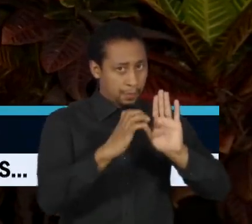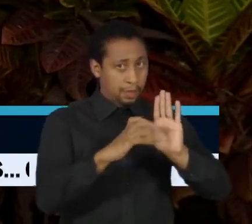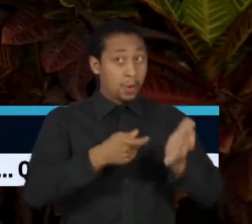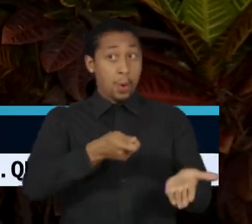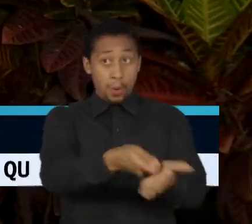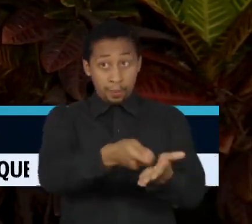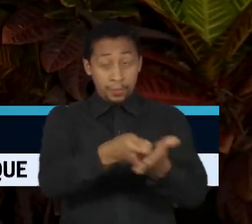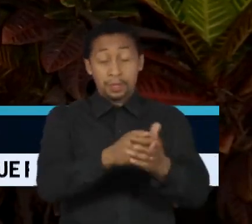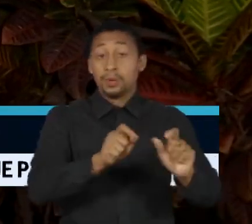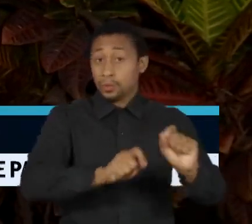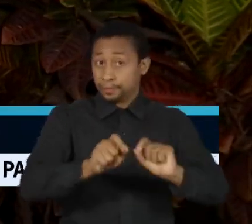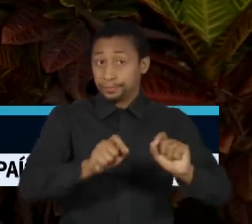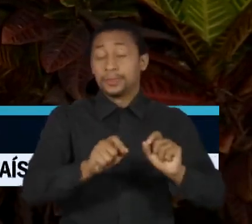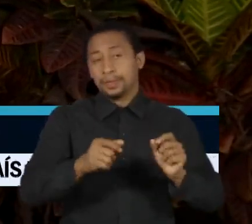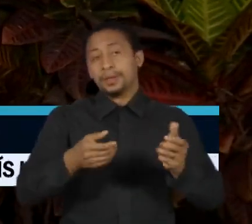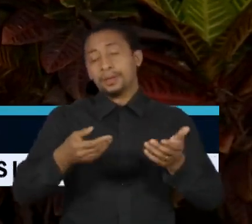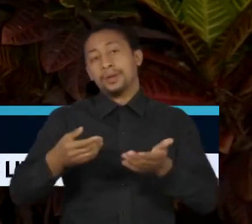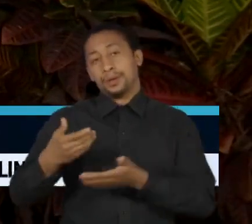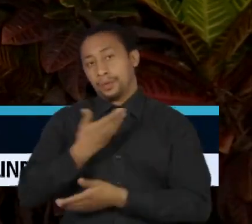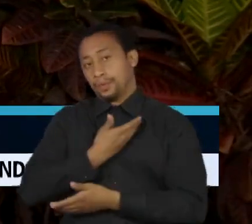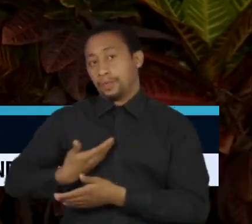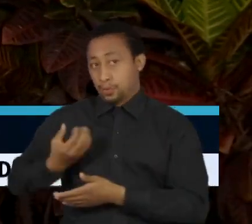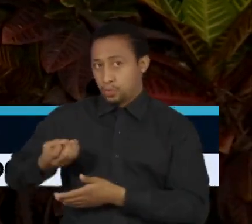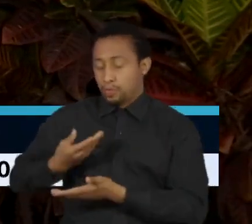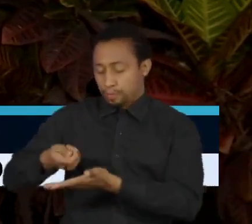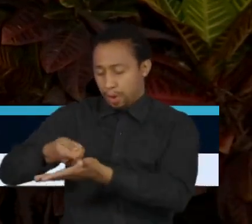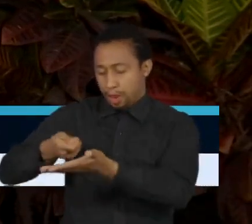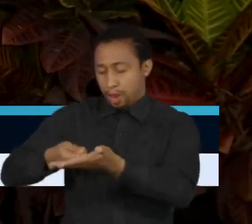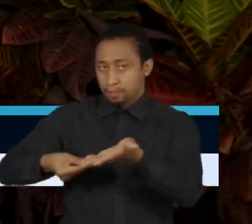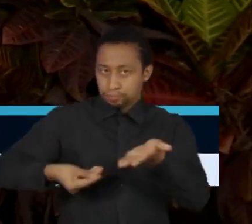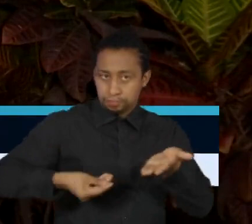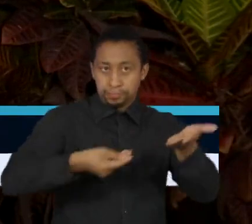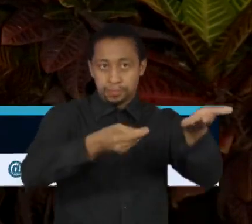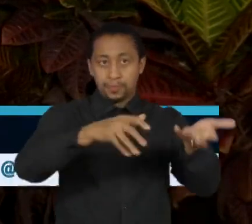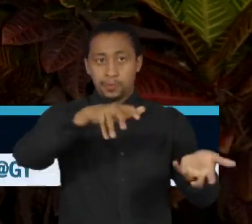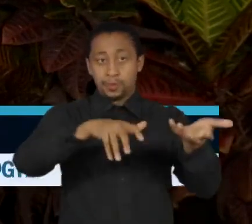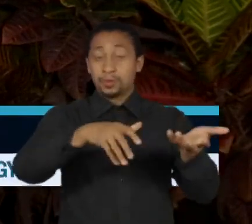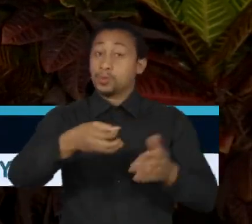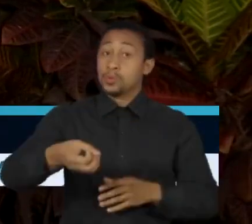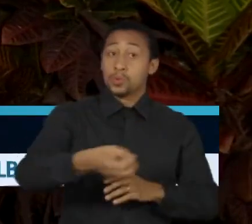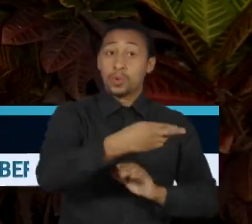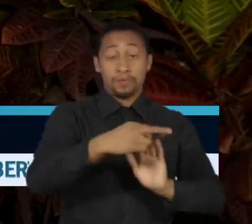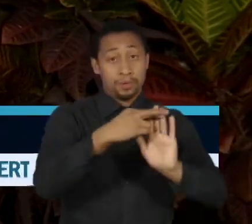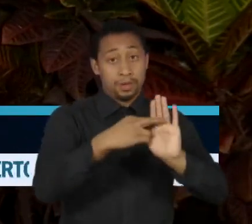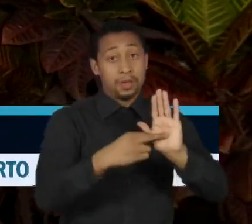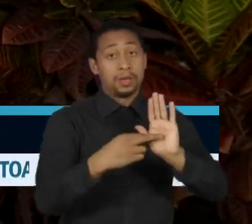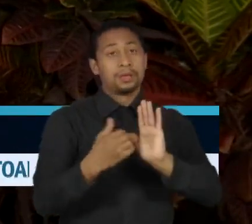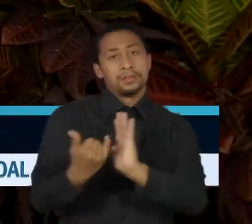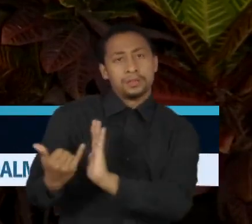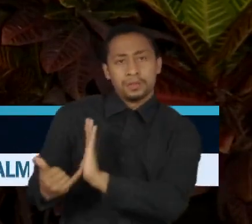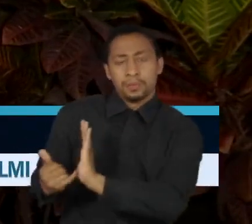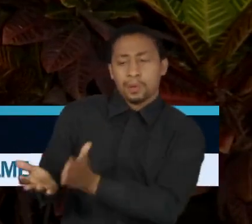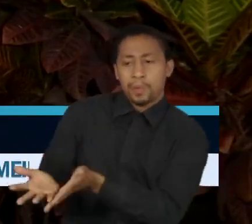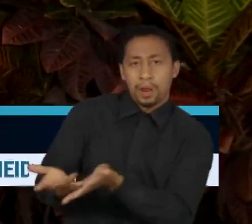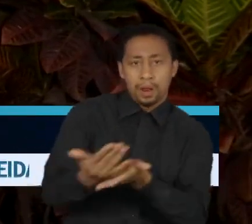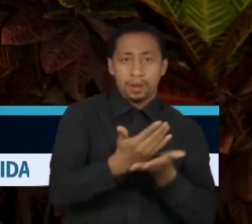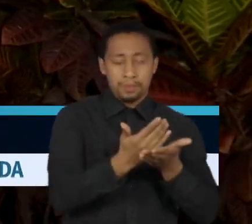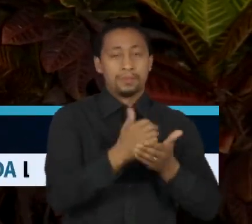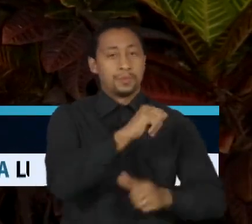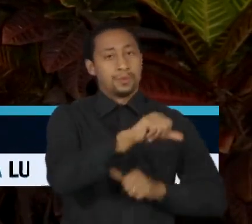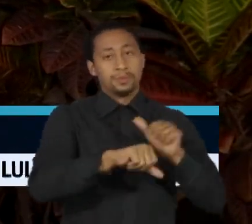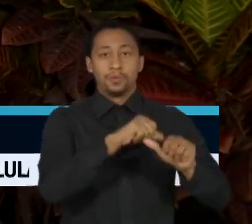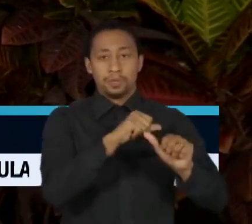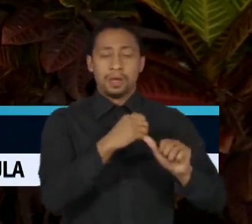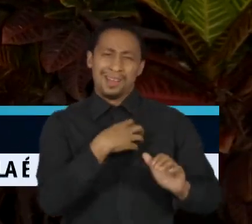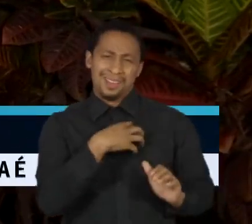Congresso, até o fim de agosto do ano que vem, a proposta de uma nova regra fiscal para substituir o teto de gastos.